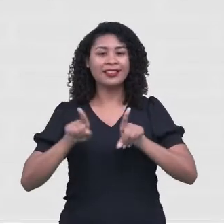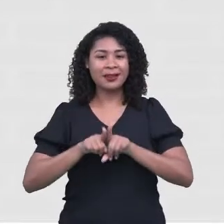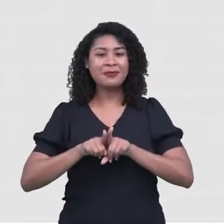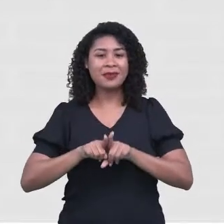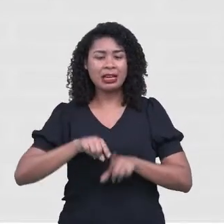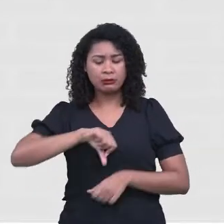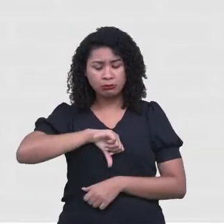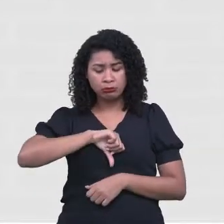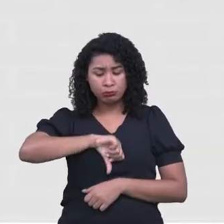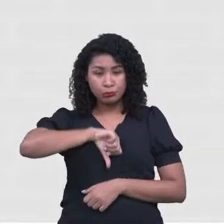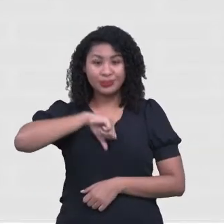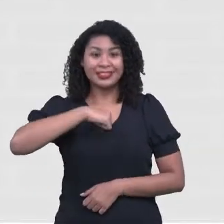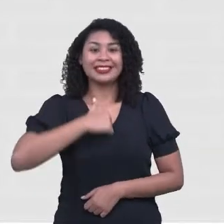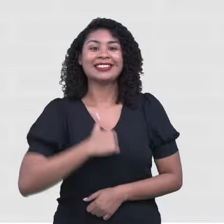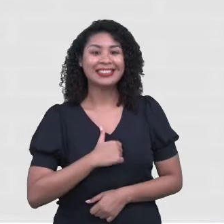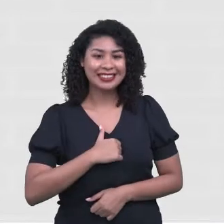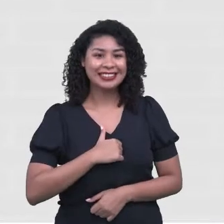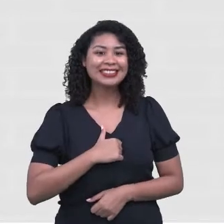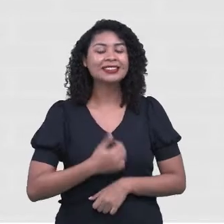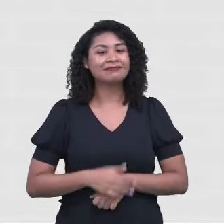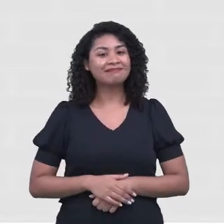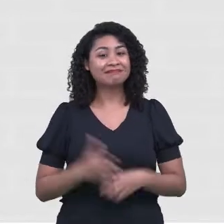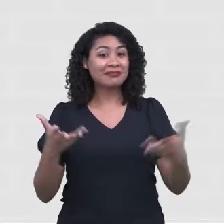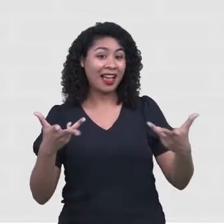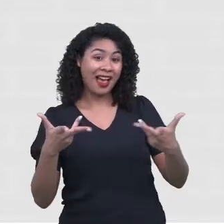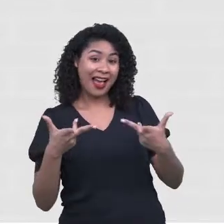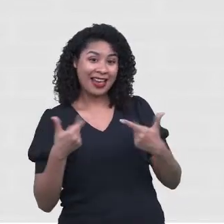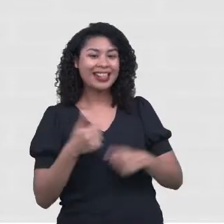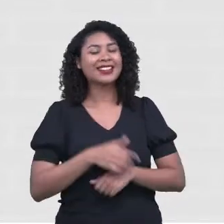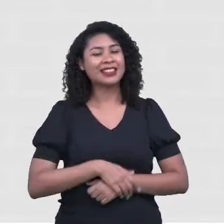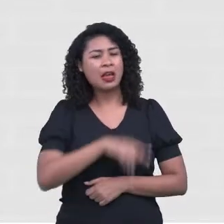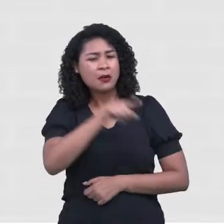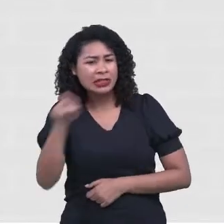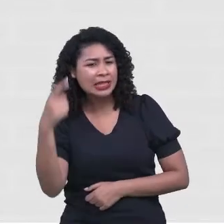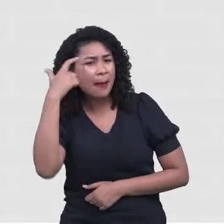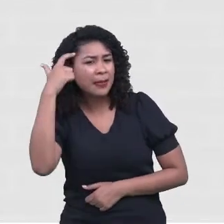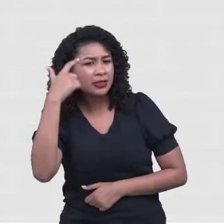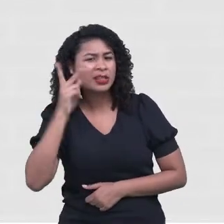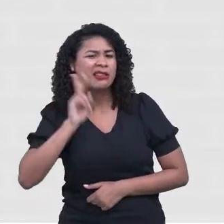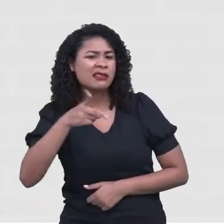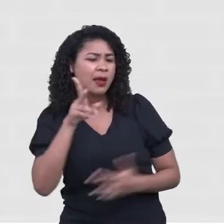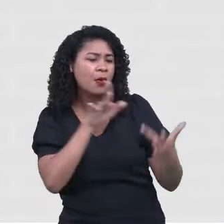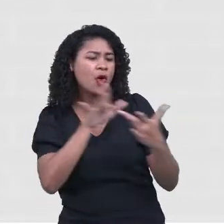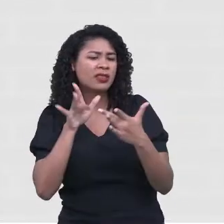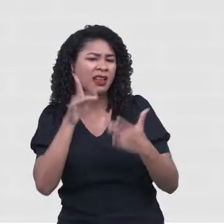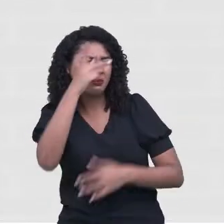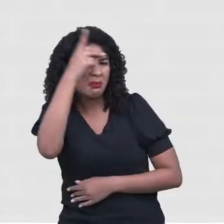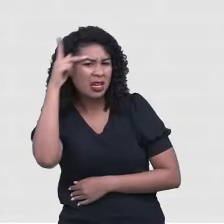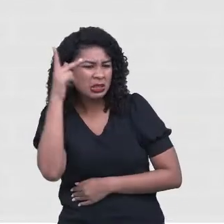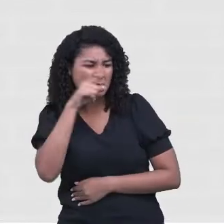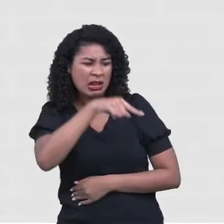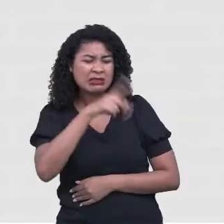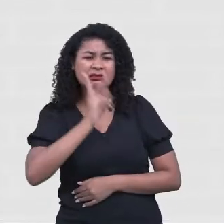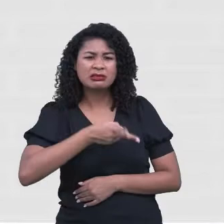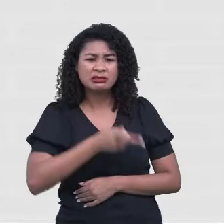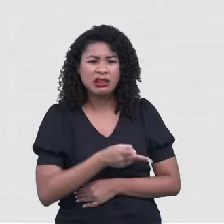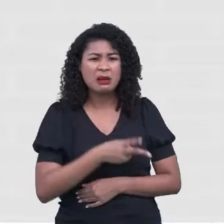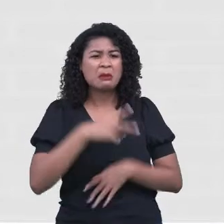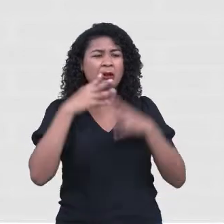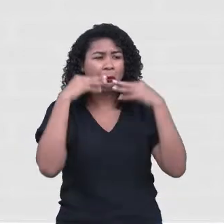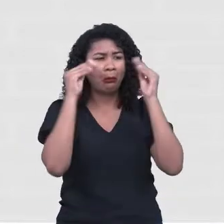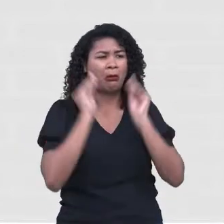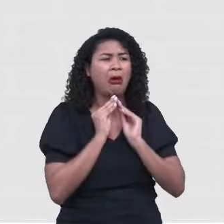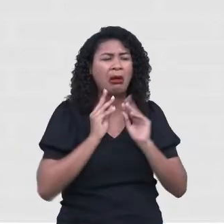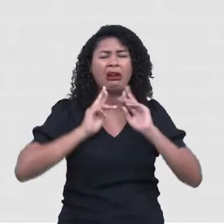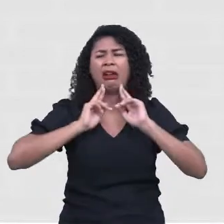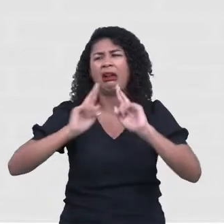Olha aí, que coisa maravilhosa. Você já pensou, está sempre em contato com pessoa de mau humor, que só sabe reclamar? Sabe